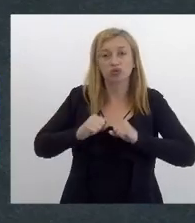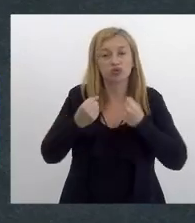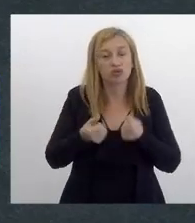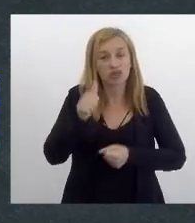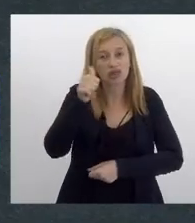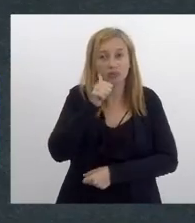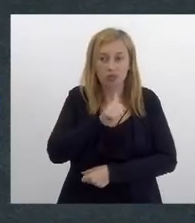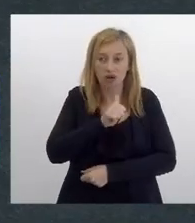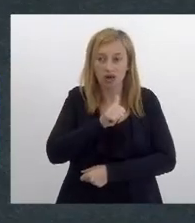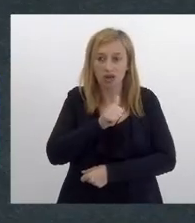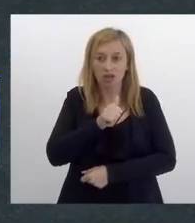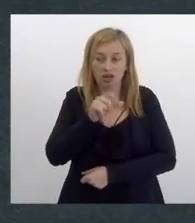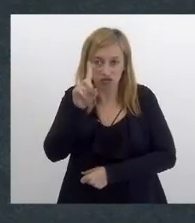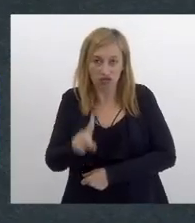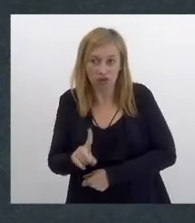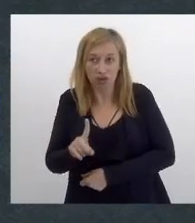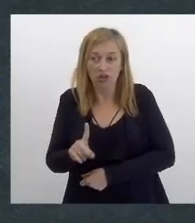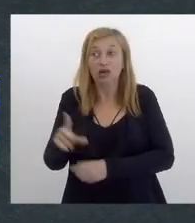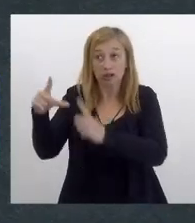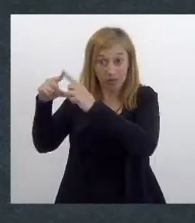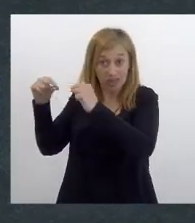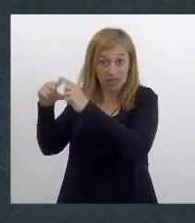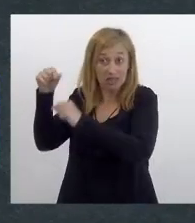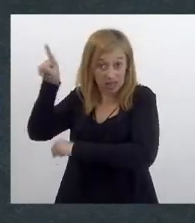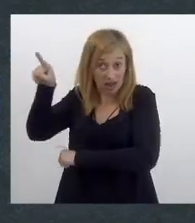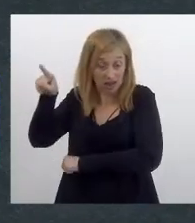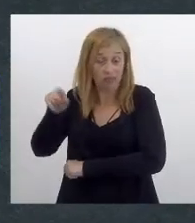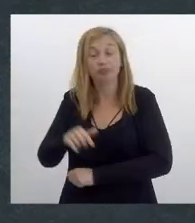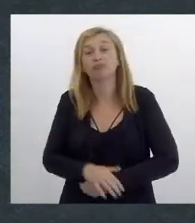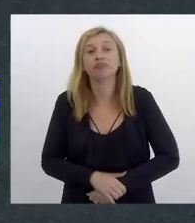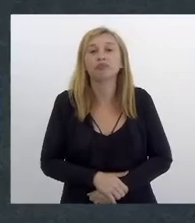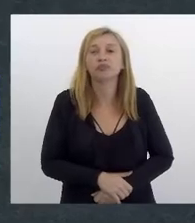direitos da mulher inclusive Brasília inclusive Brasília